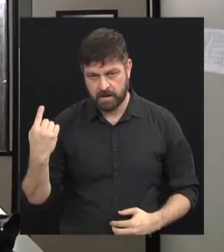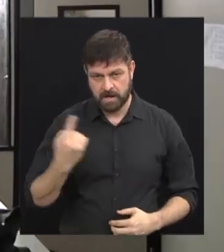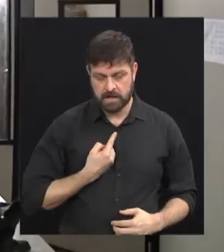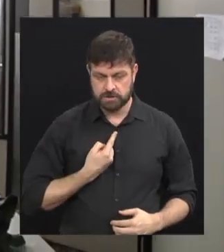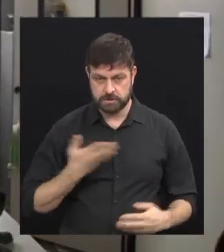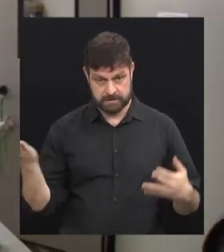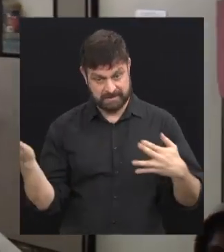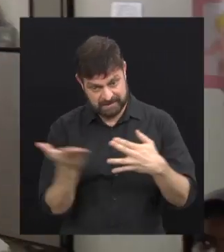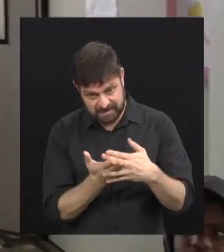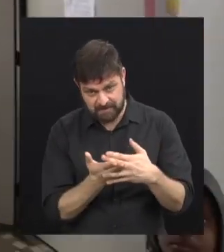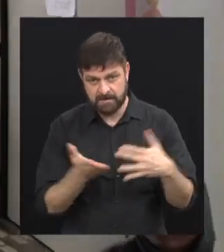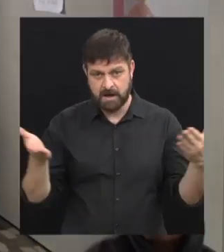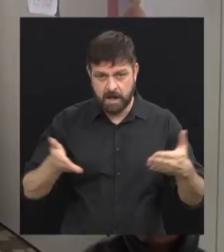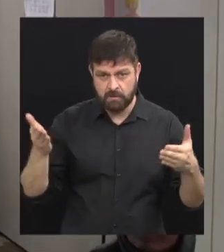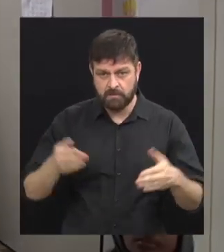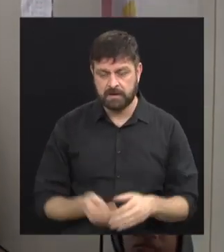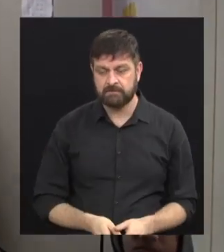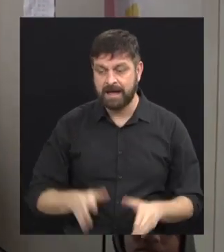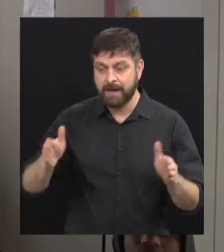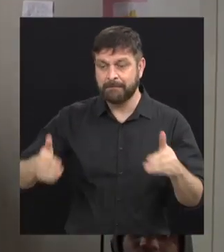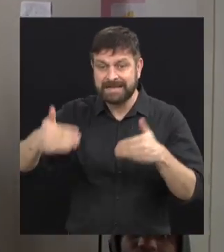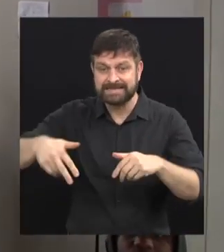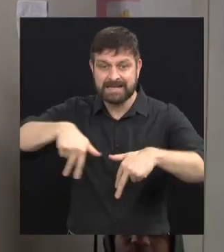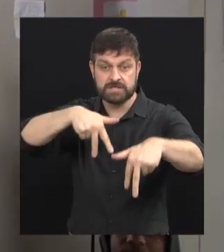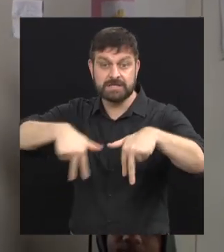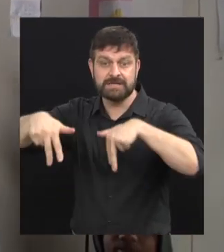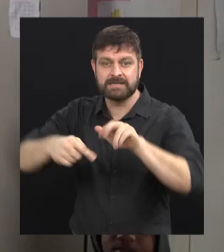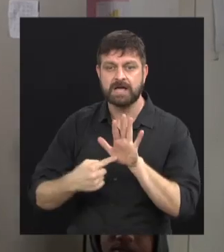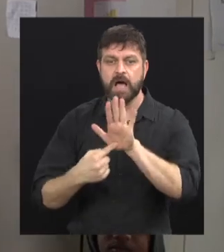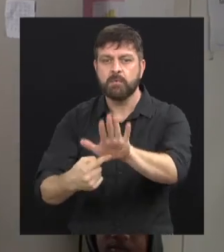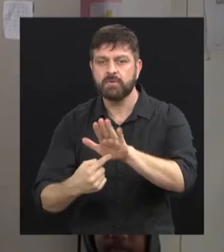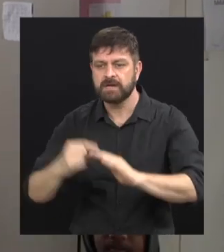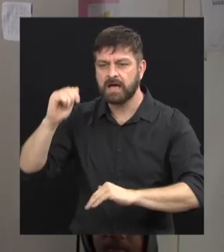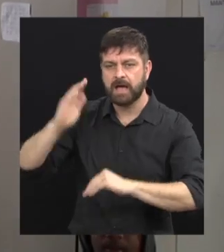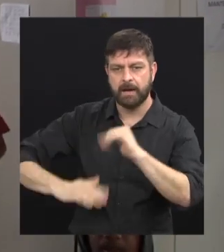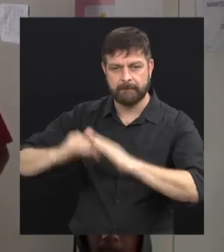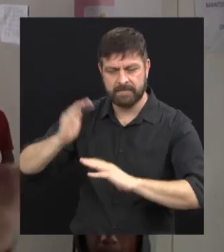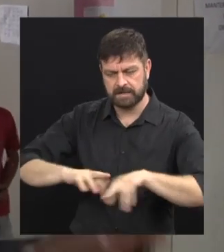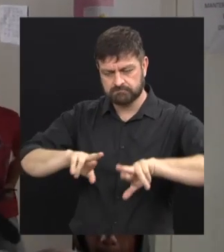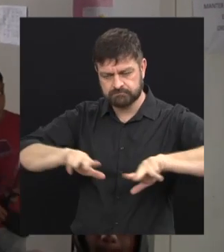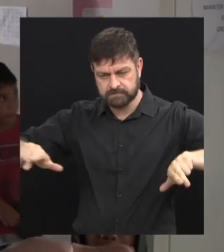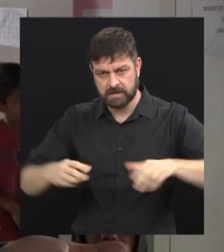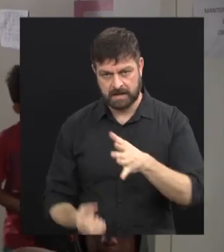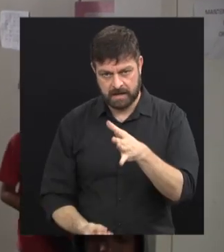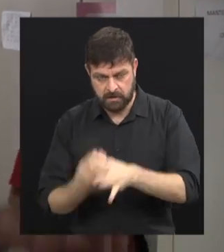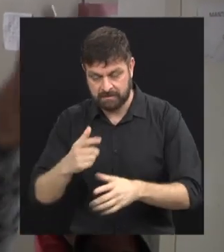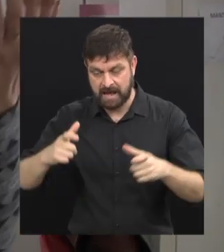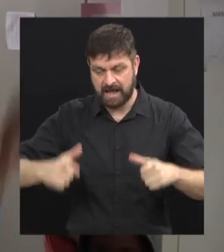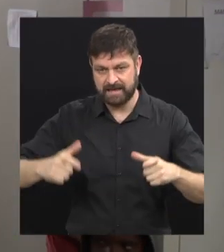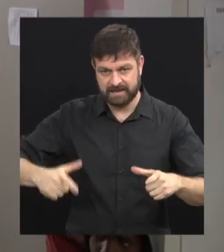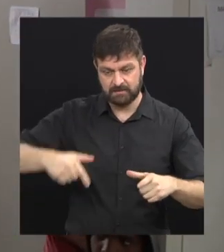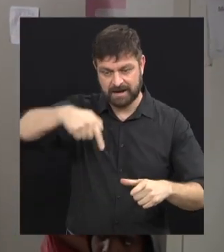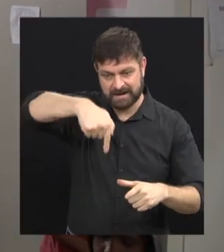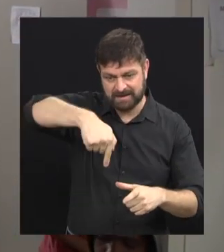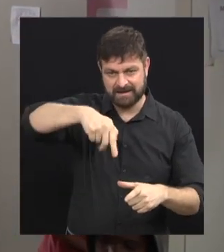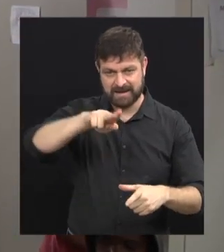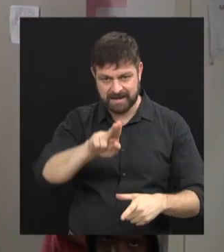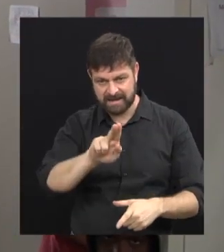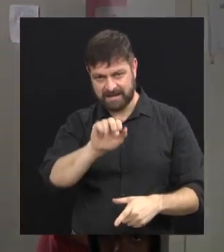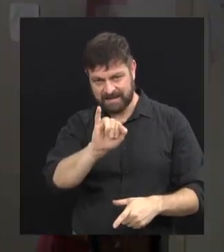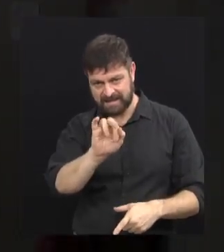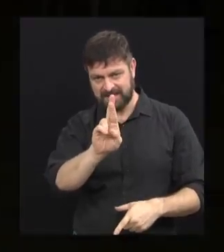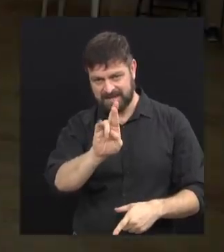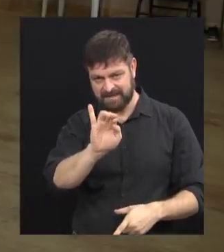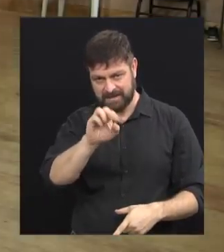gente vai interromper um pouquinho o segundo bloco, e vai para a sala de dança para mostrar para você outra atividade que acontece aqui na Associação em Umas Quero Quero. Estamos no Parque São